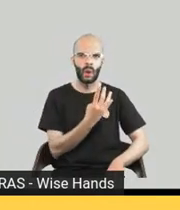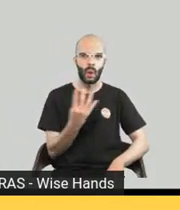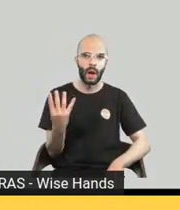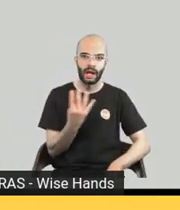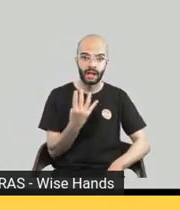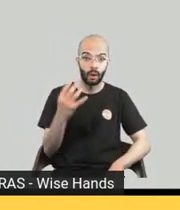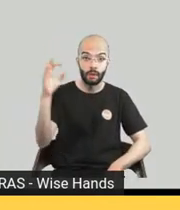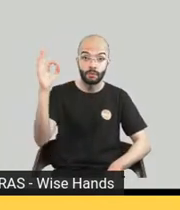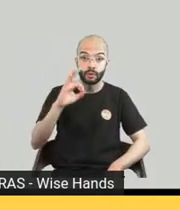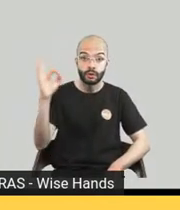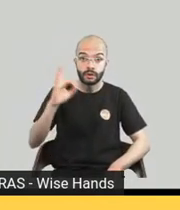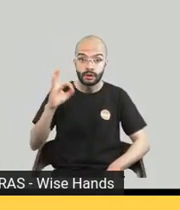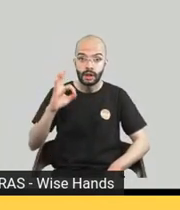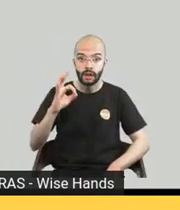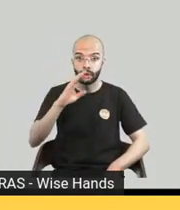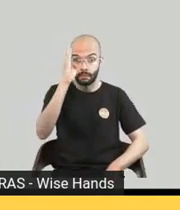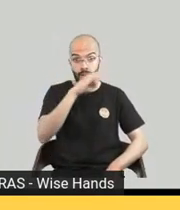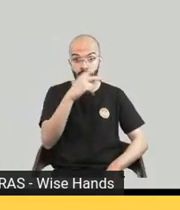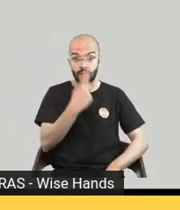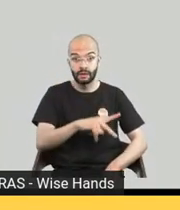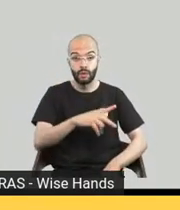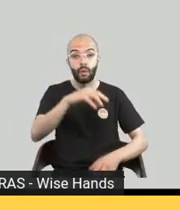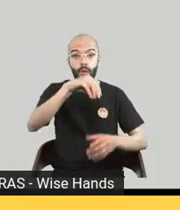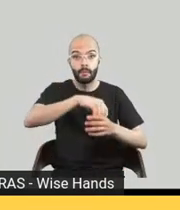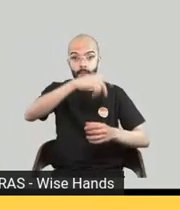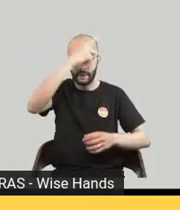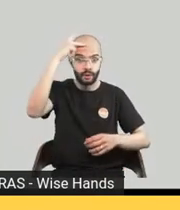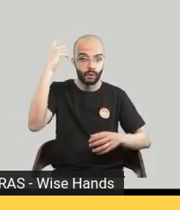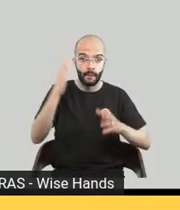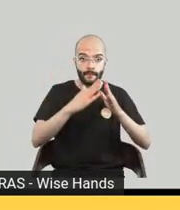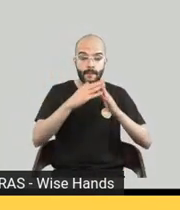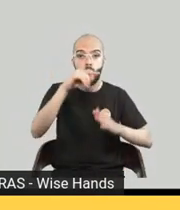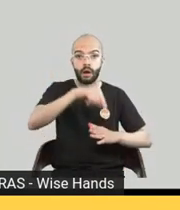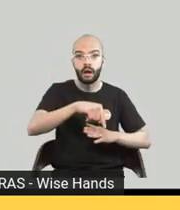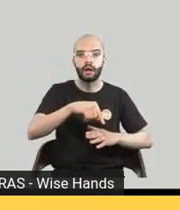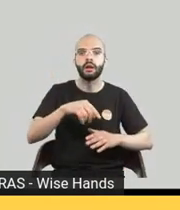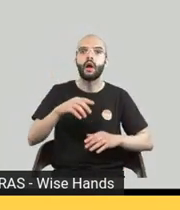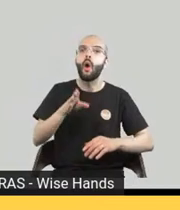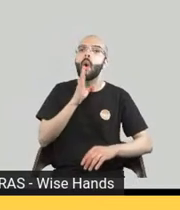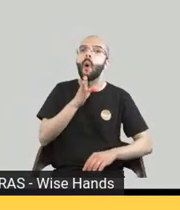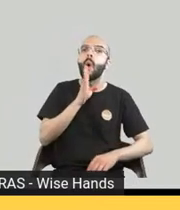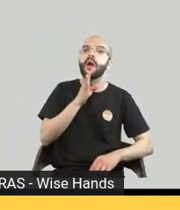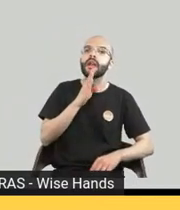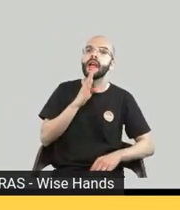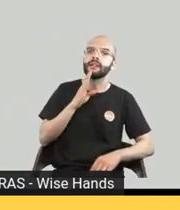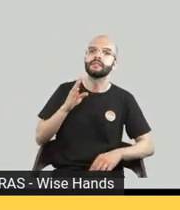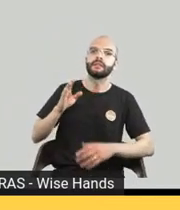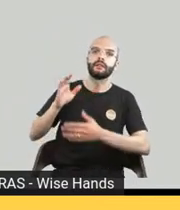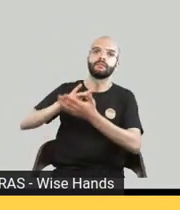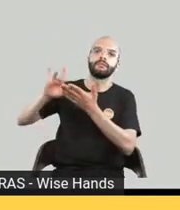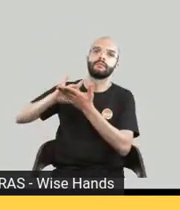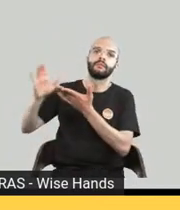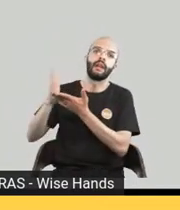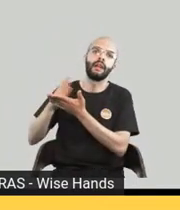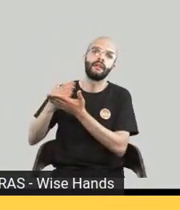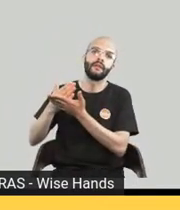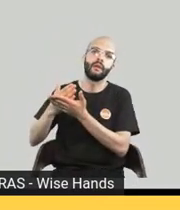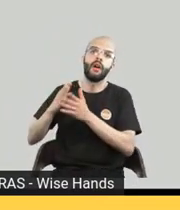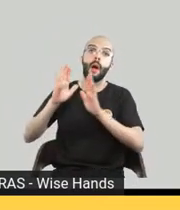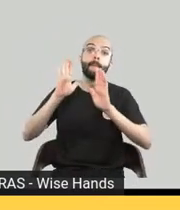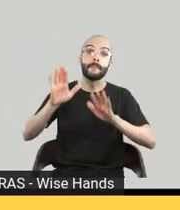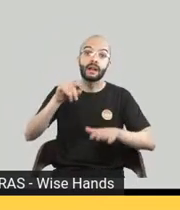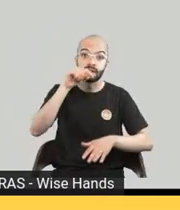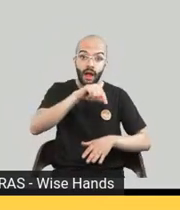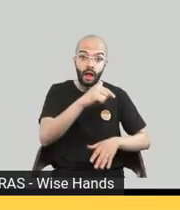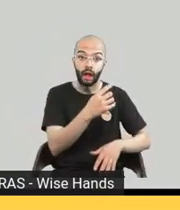digital ou seja menos da metade sendo que desses que já ouviram falar só 37% leram ou seja um a cada